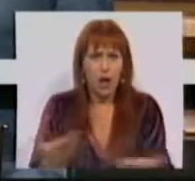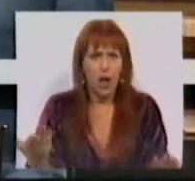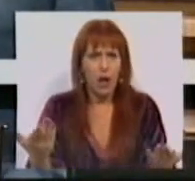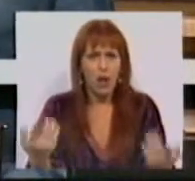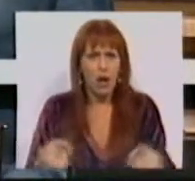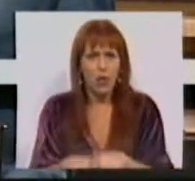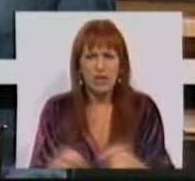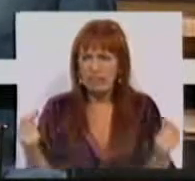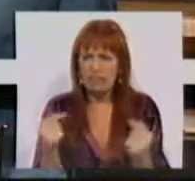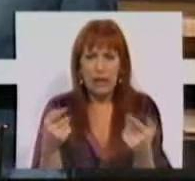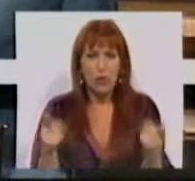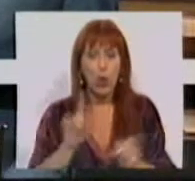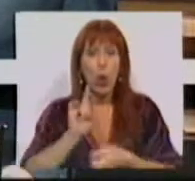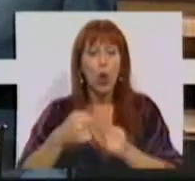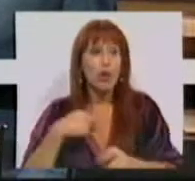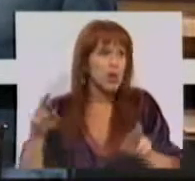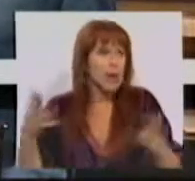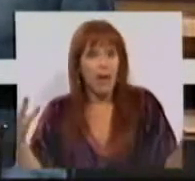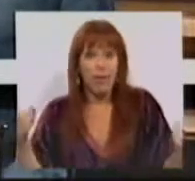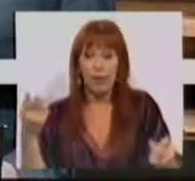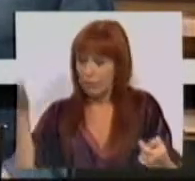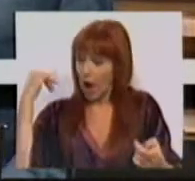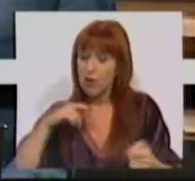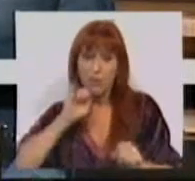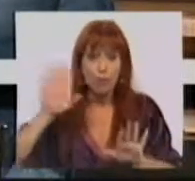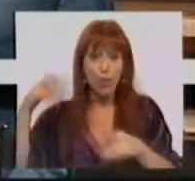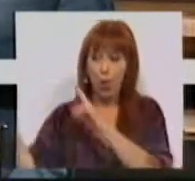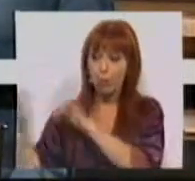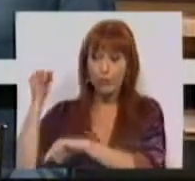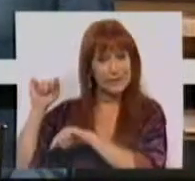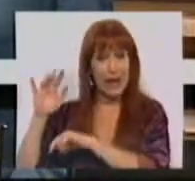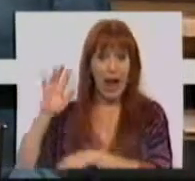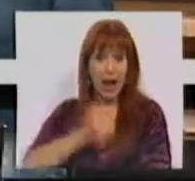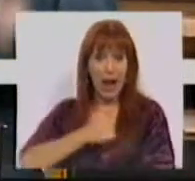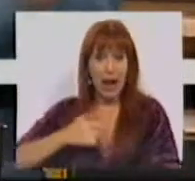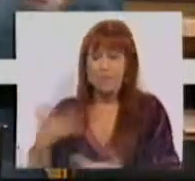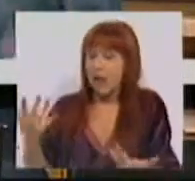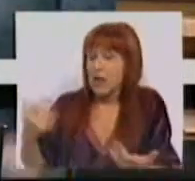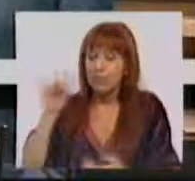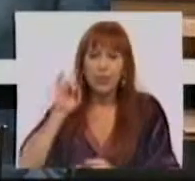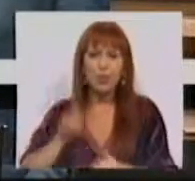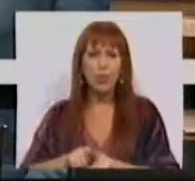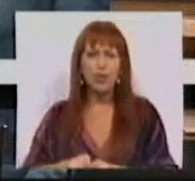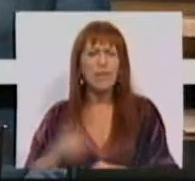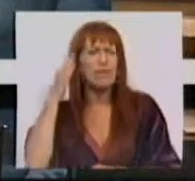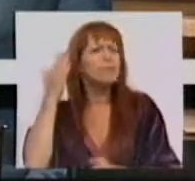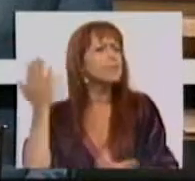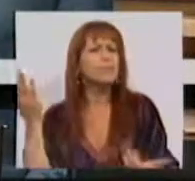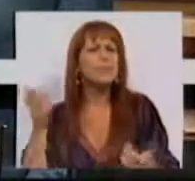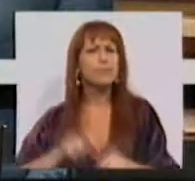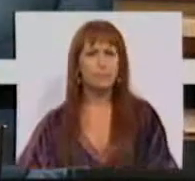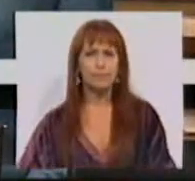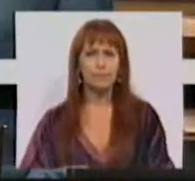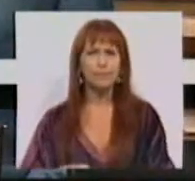tão mínimo para aquilo que se esperava que fosse possível alcançar em Varsóvia mas acima de tudo na perspectiva de